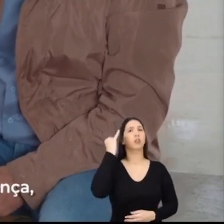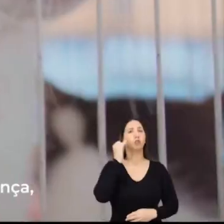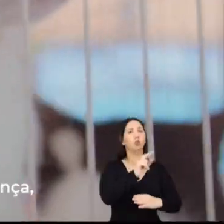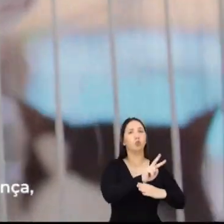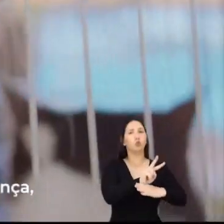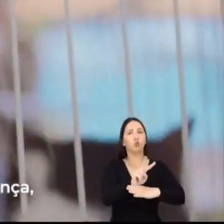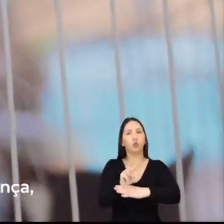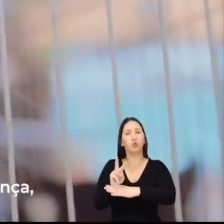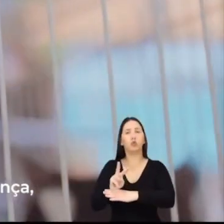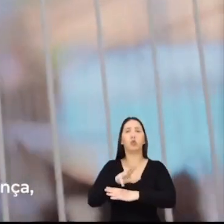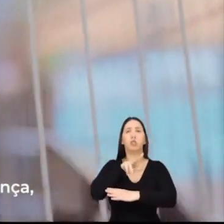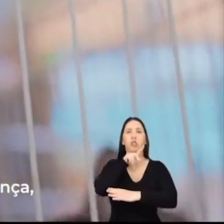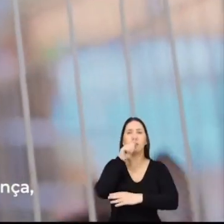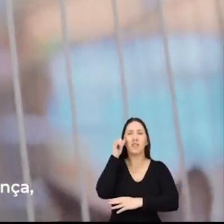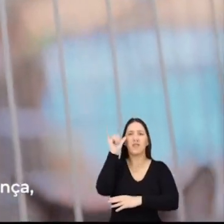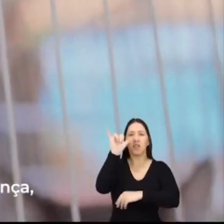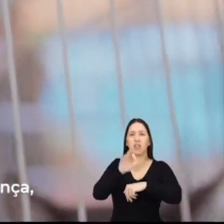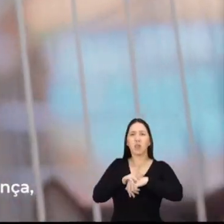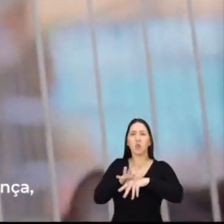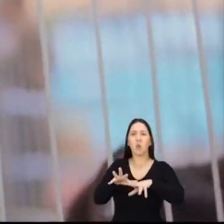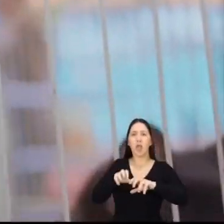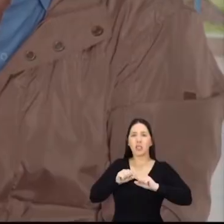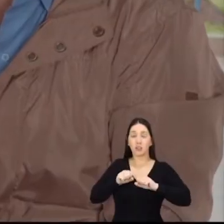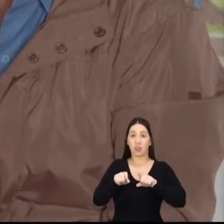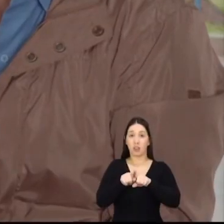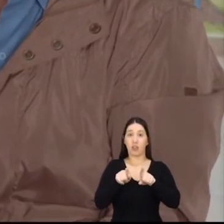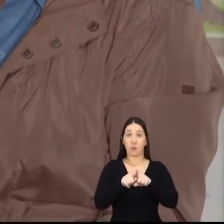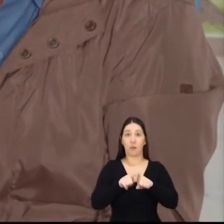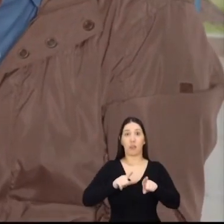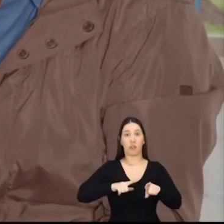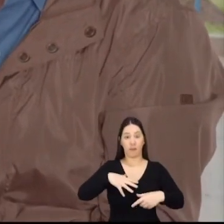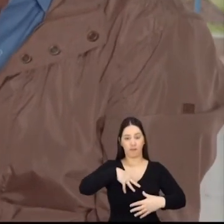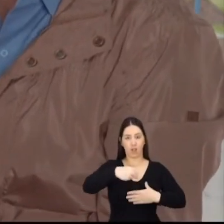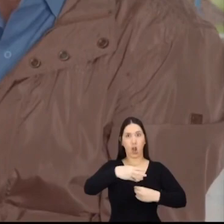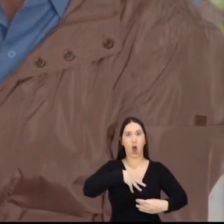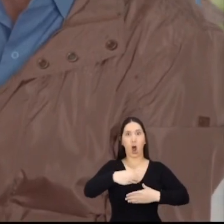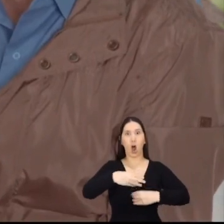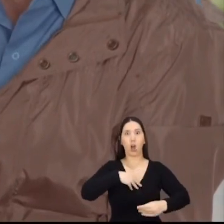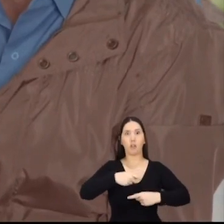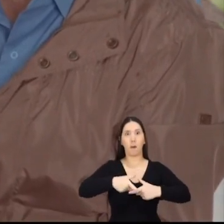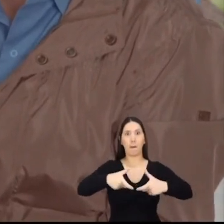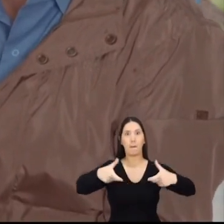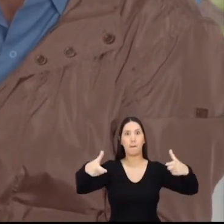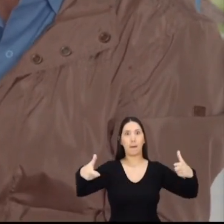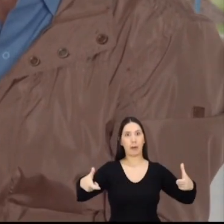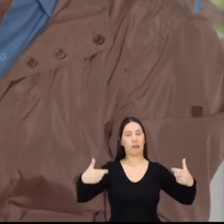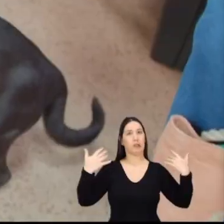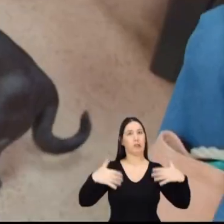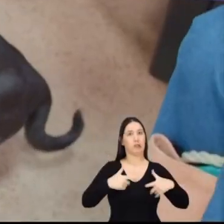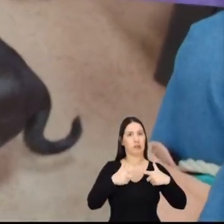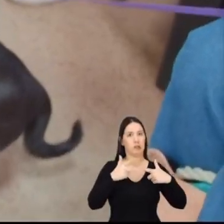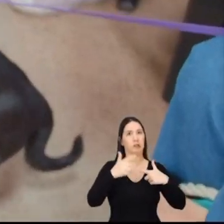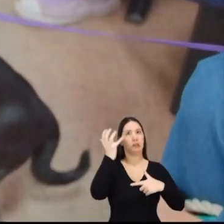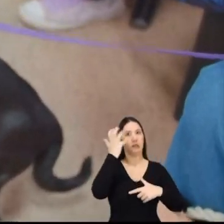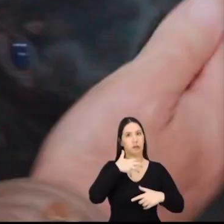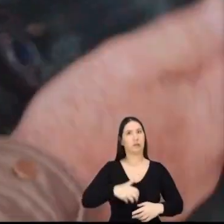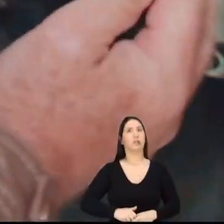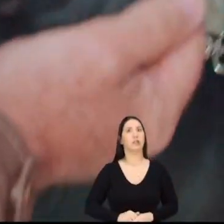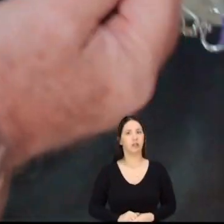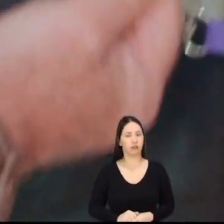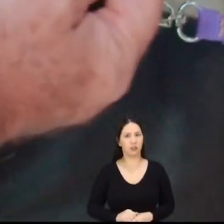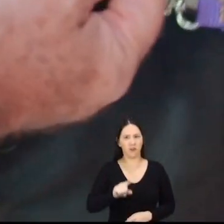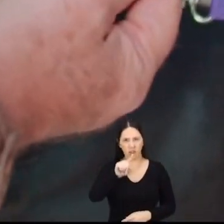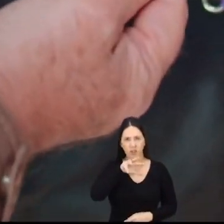importantes. Preserva que os animais não tenham doenças, além da questão da superpopulação, que é outro problema grave. Quem tem